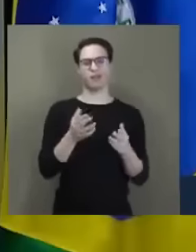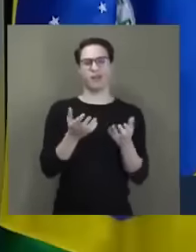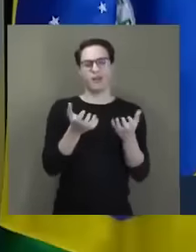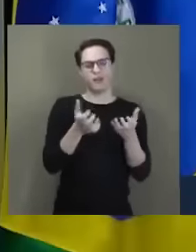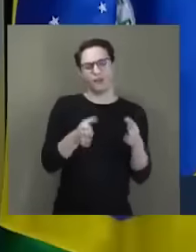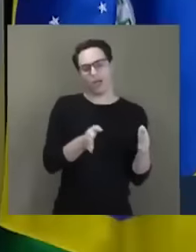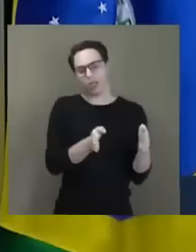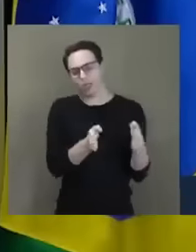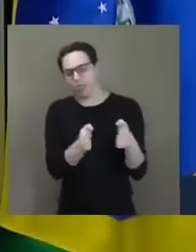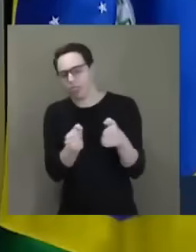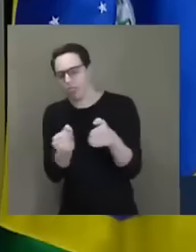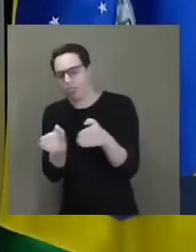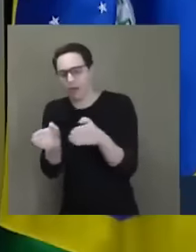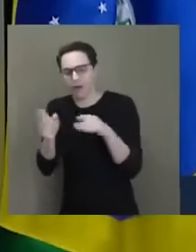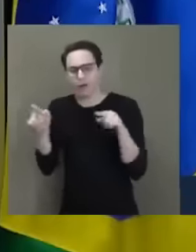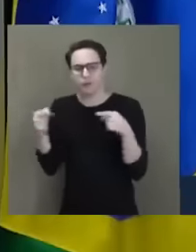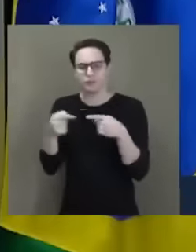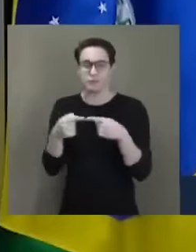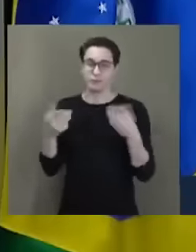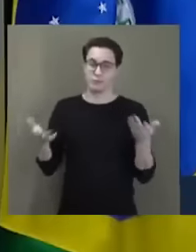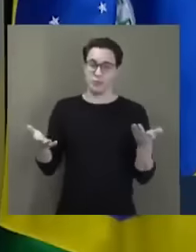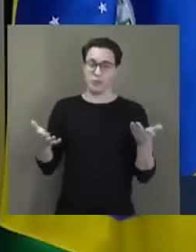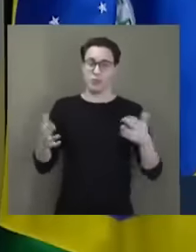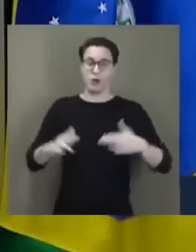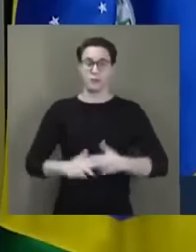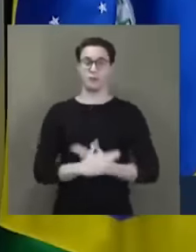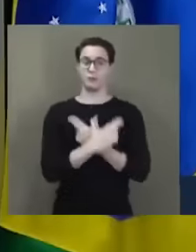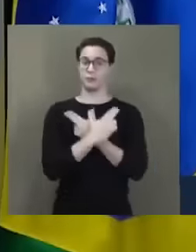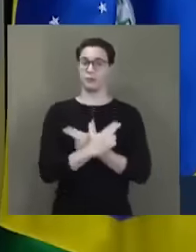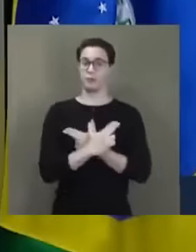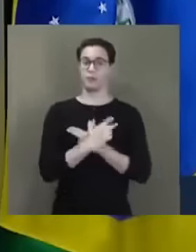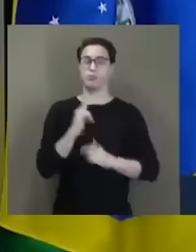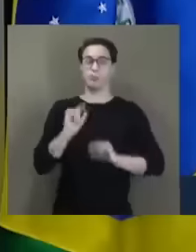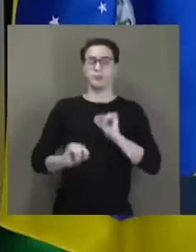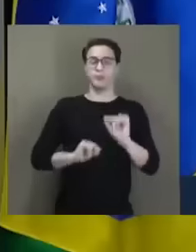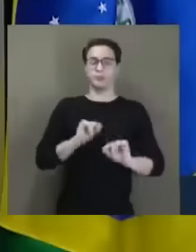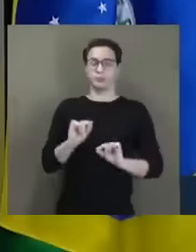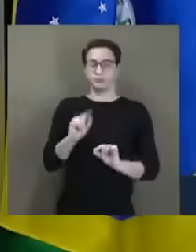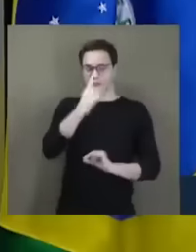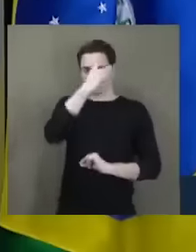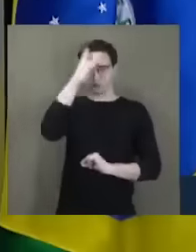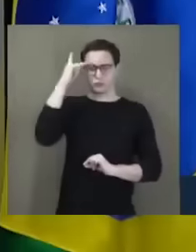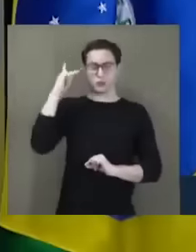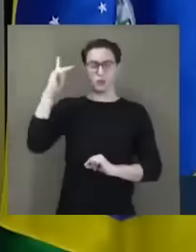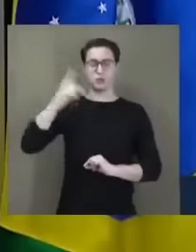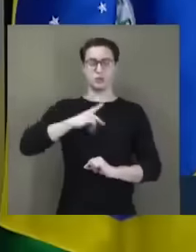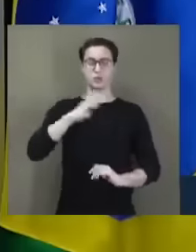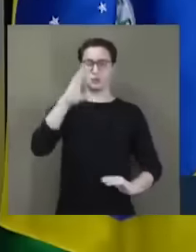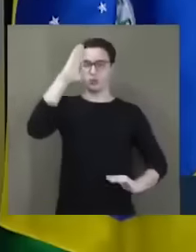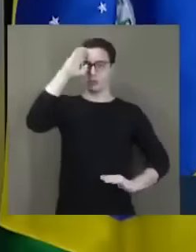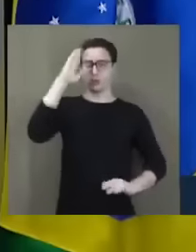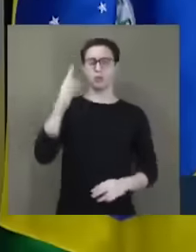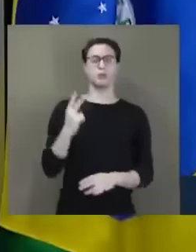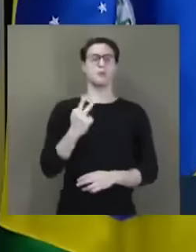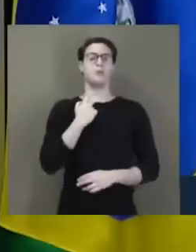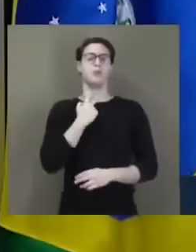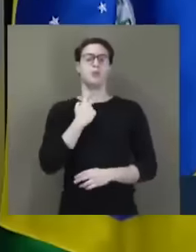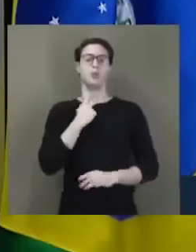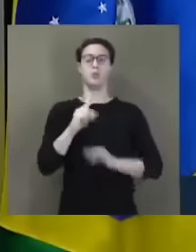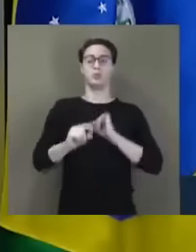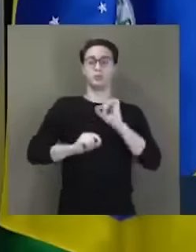No caso das Forças Armadas, os seus comandantes não podem se omitir perante a condução